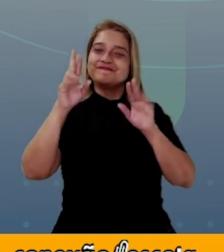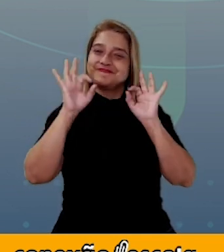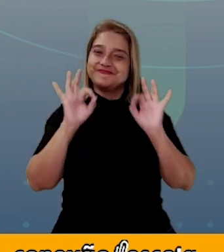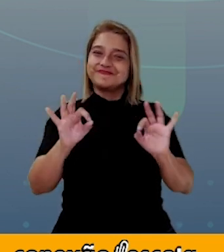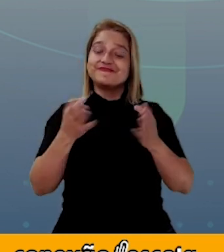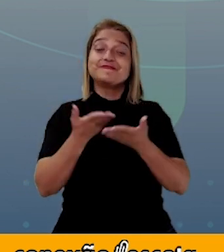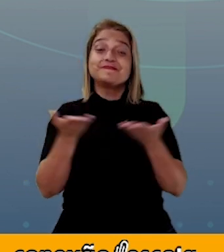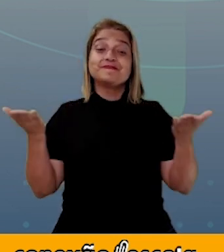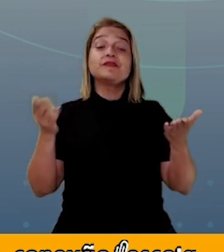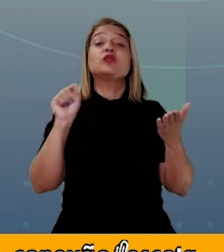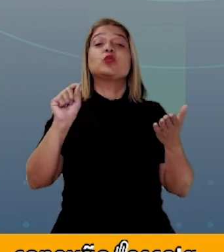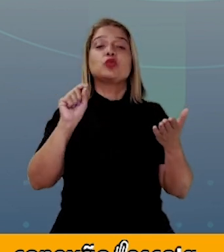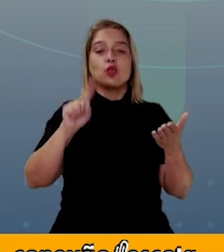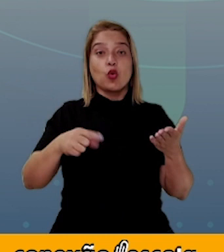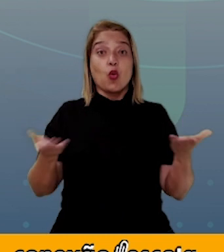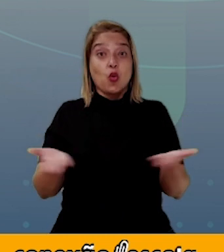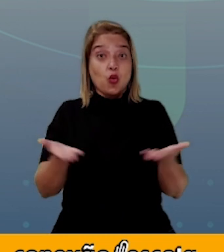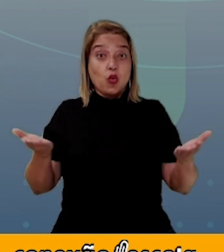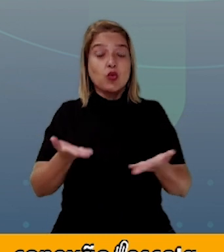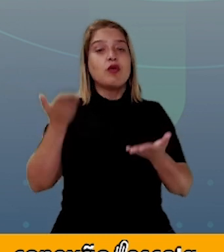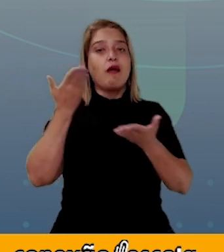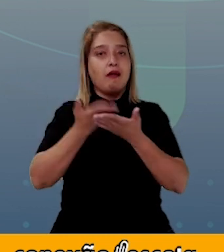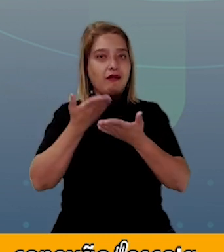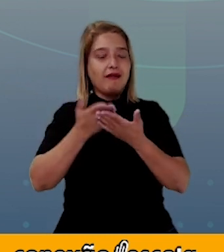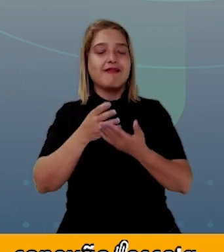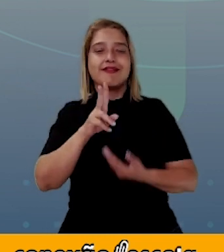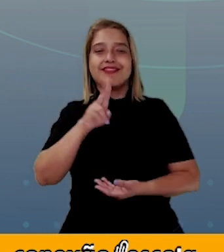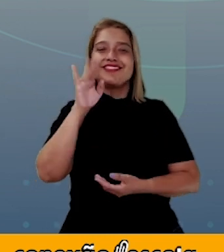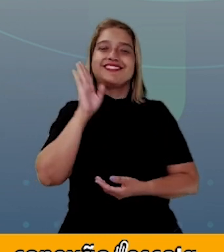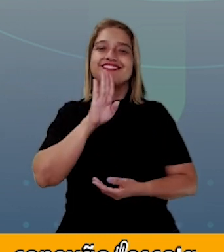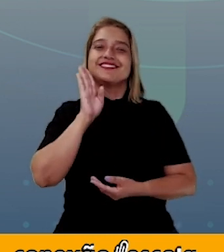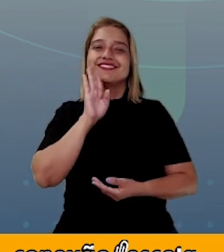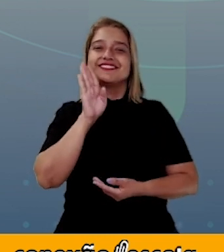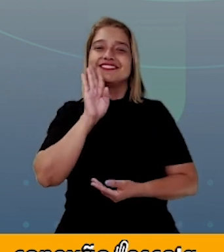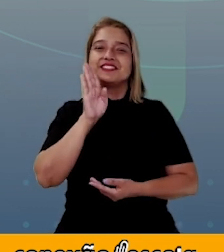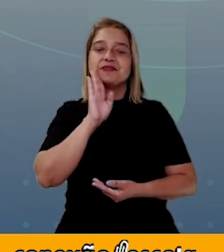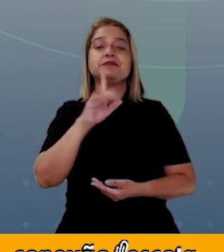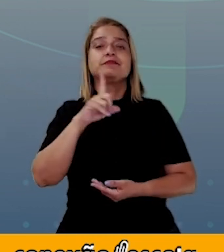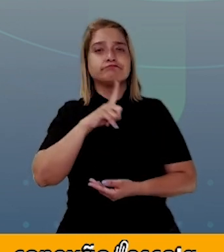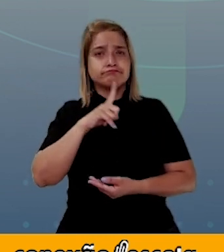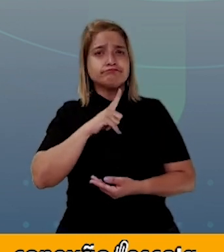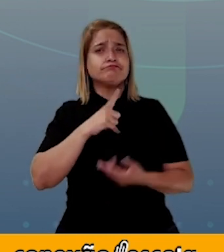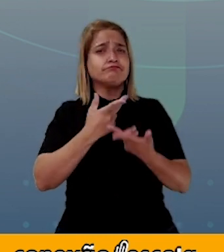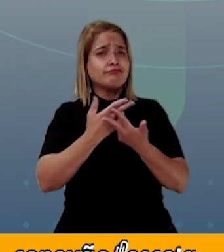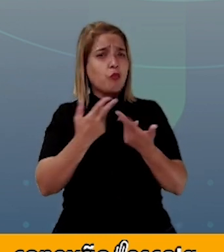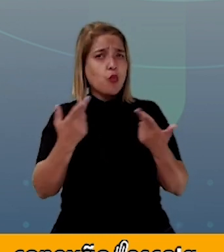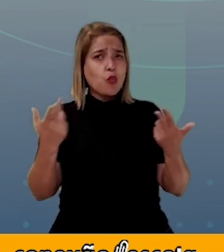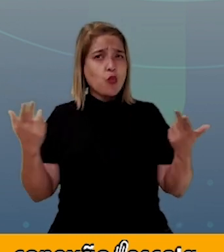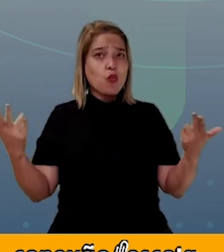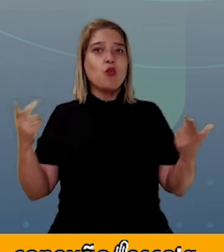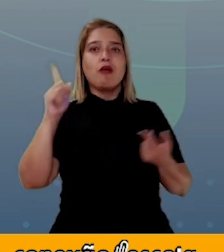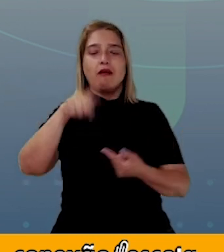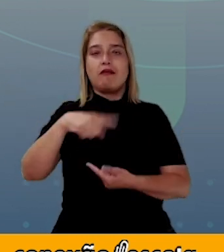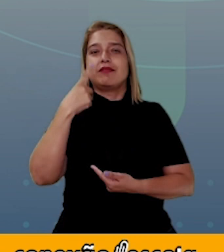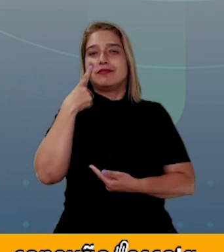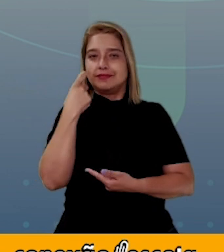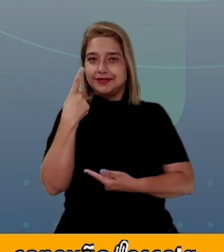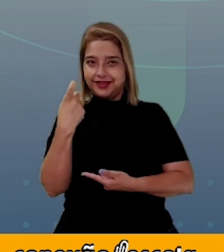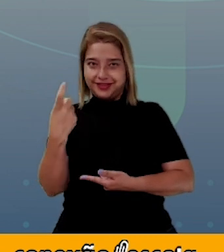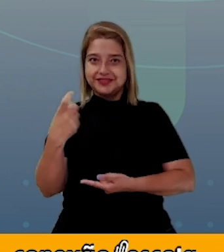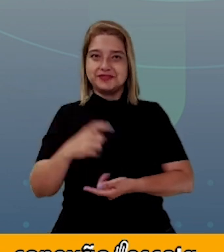sim, porque a nossa videoaula de hoje está muito bacana. Tem muita coisa super